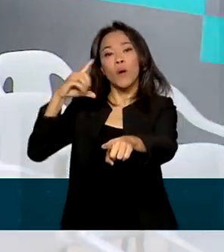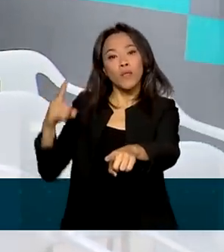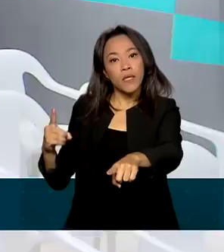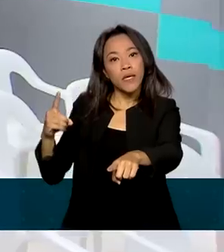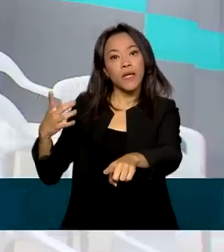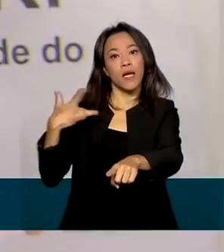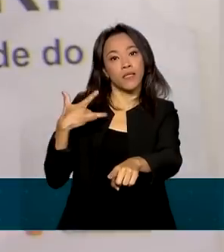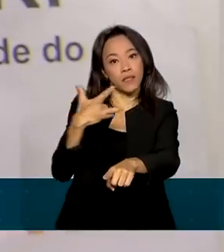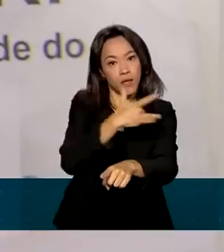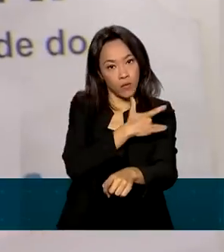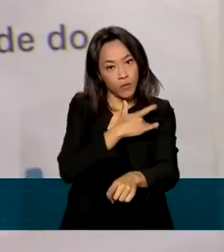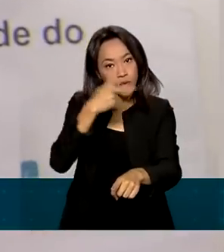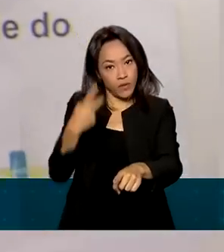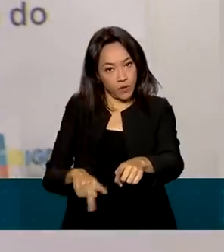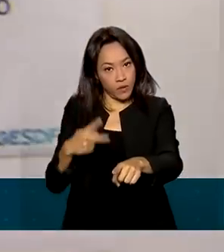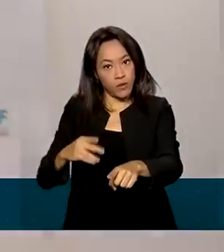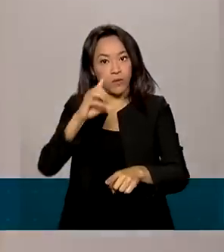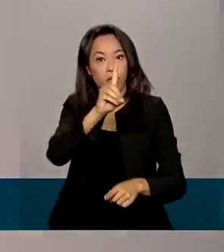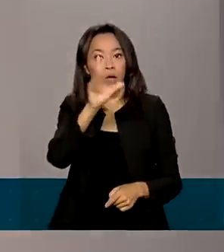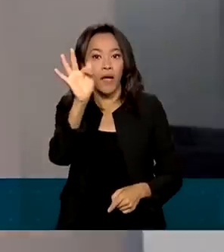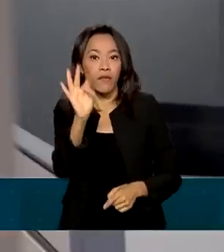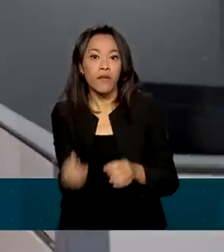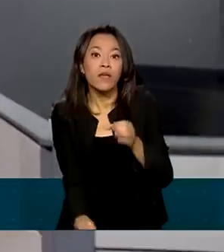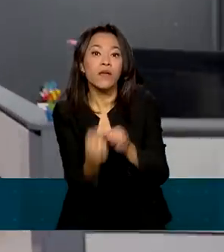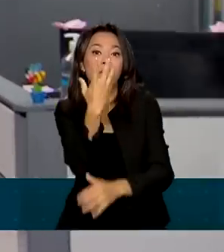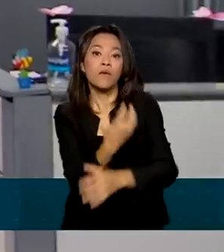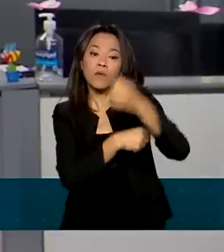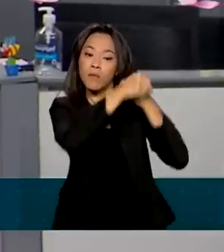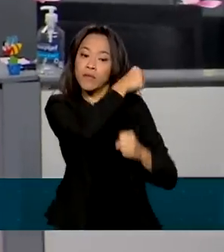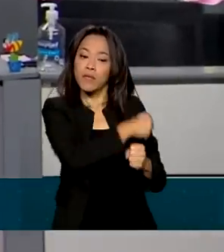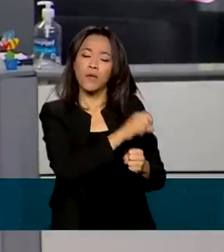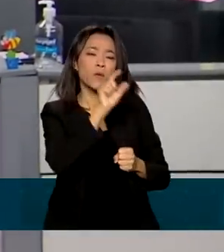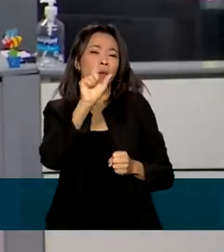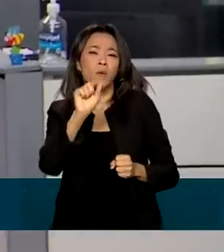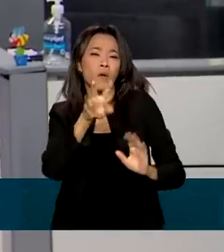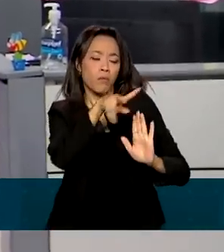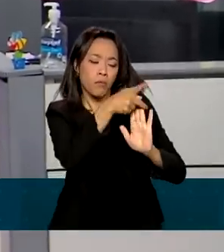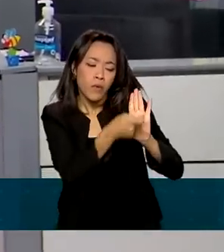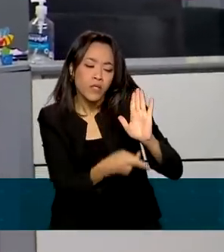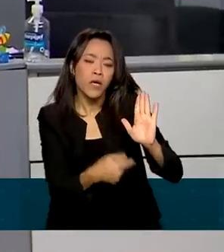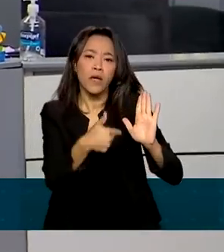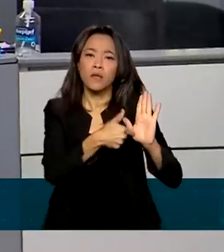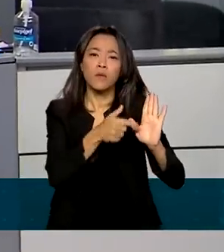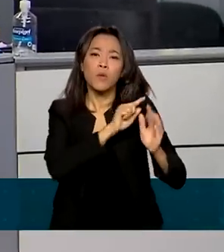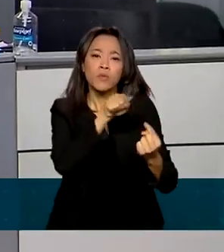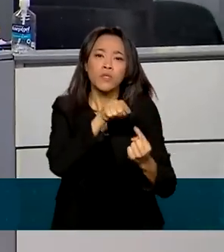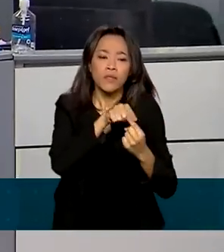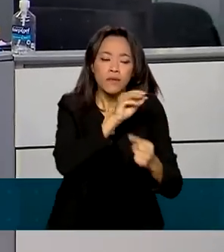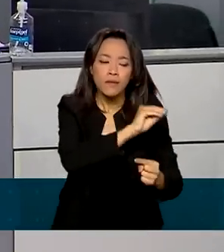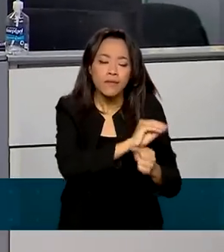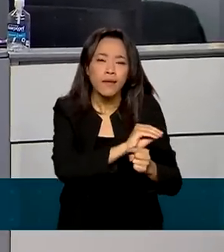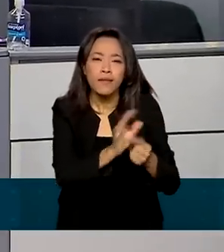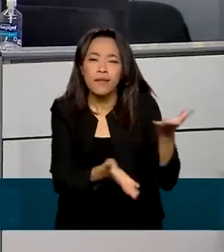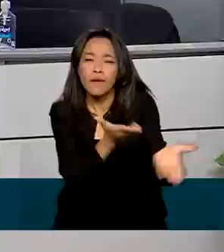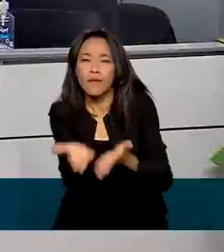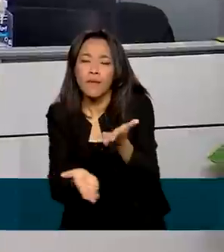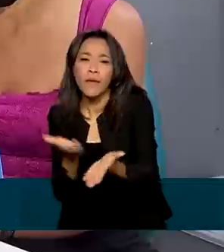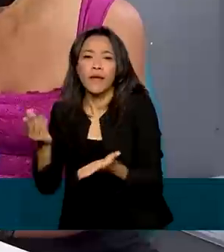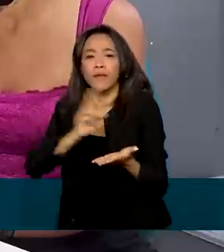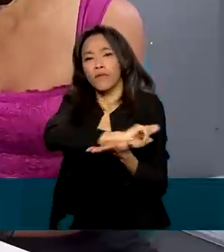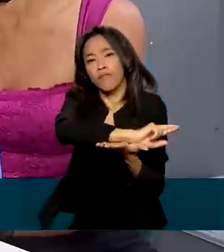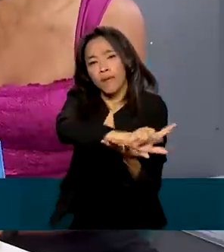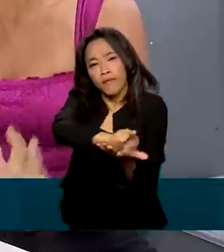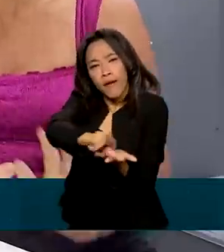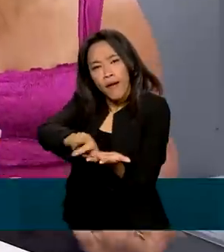no Distrito Federal, criou ano passado um projeto que oferece tratamento multidisciplinar a